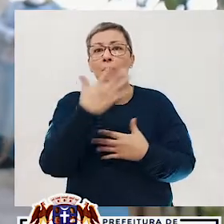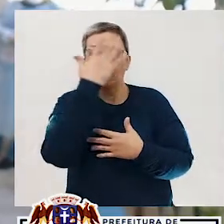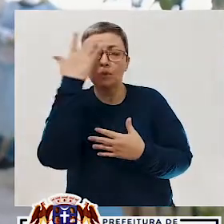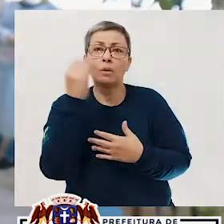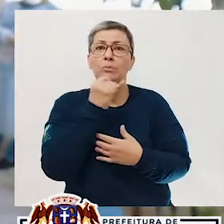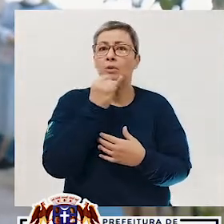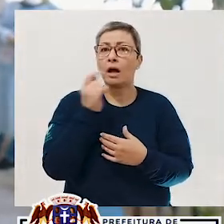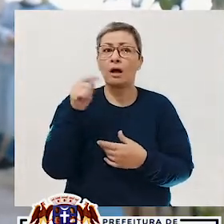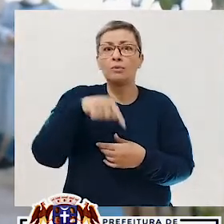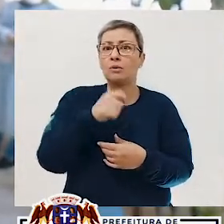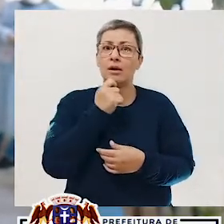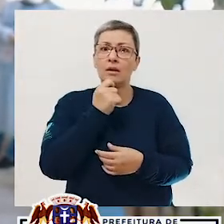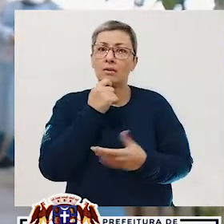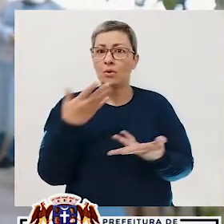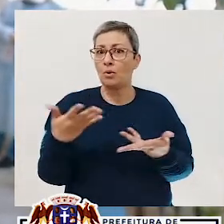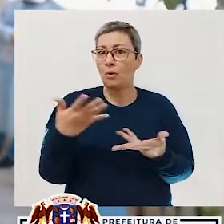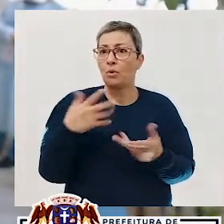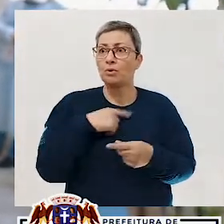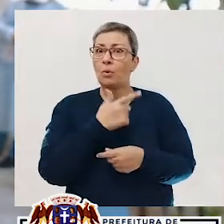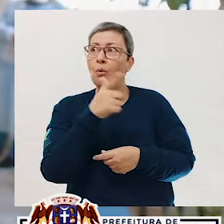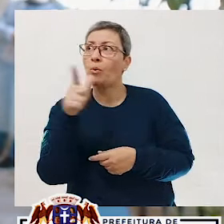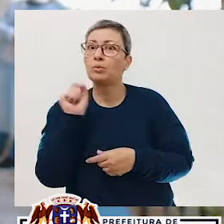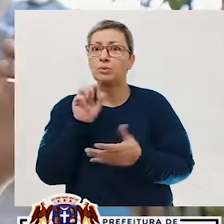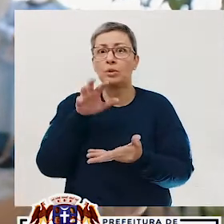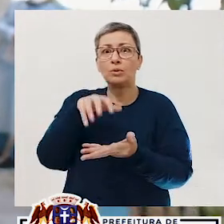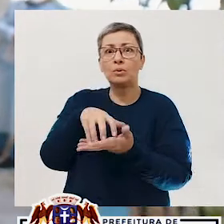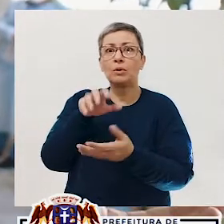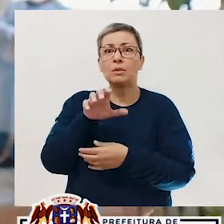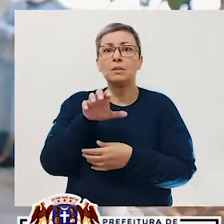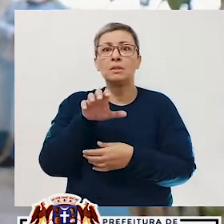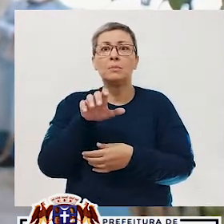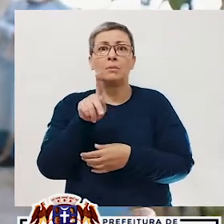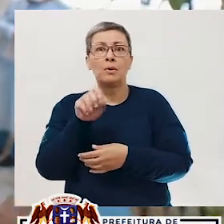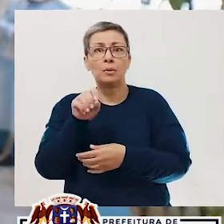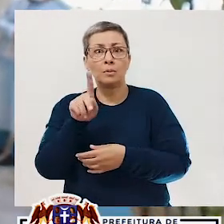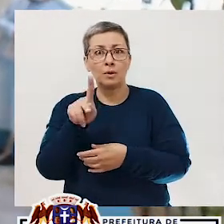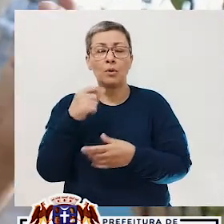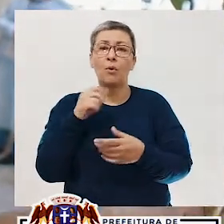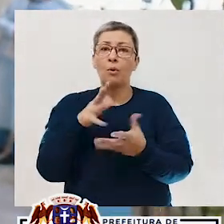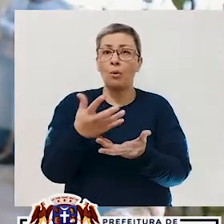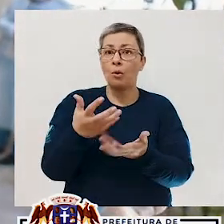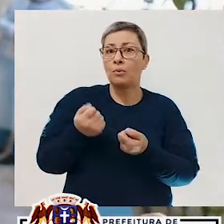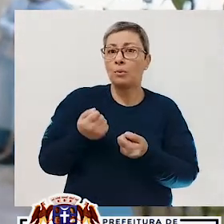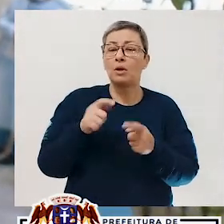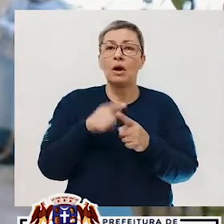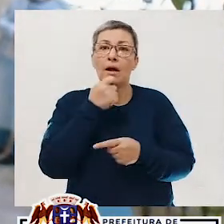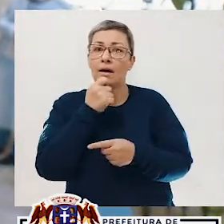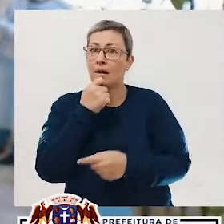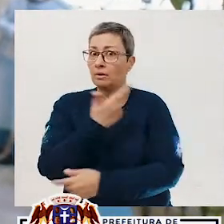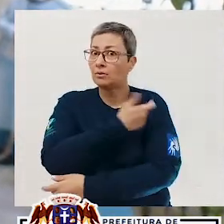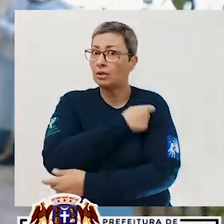Então, aquela pessoa que, por exemplo, não veio aqui hoje ou não esteve em uma outra unidade de centro pop ou acolhimento